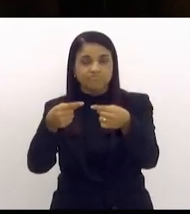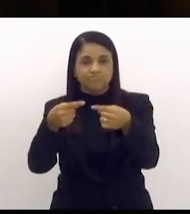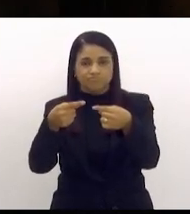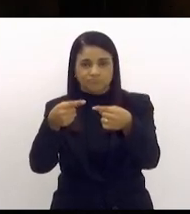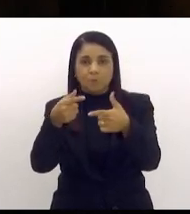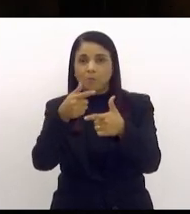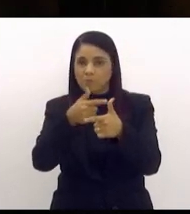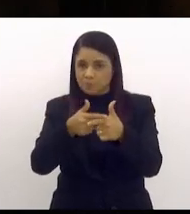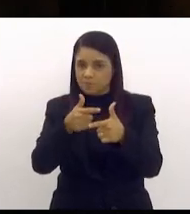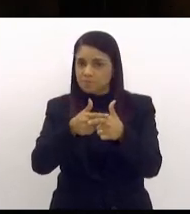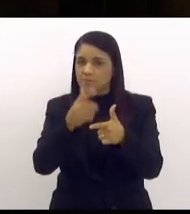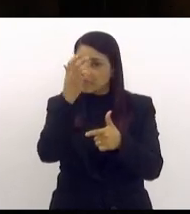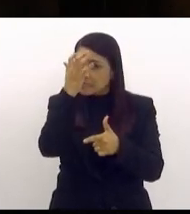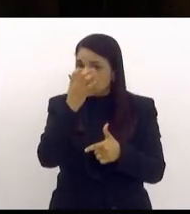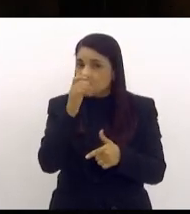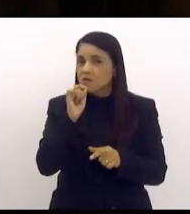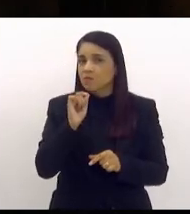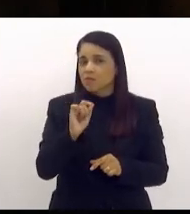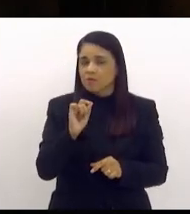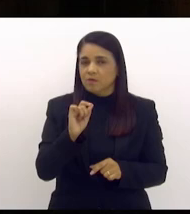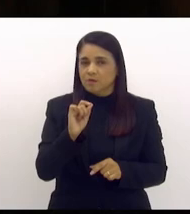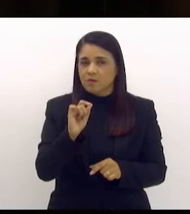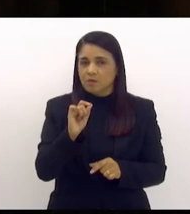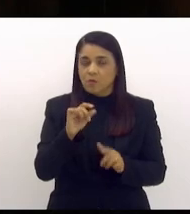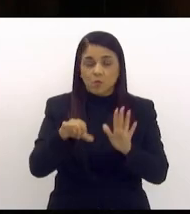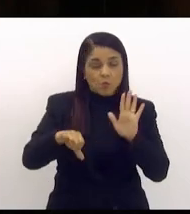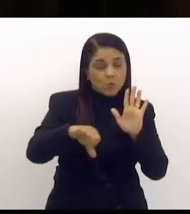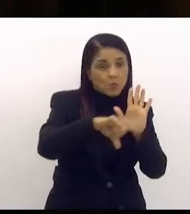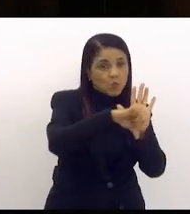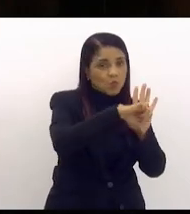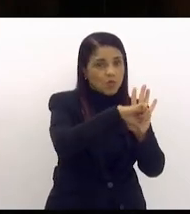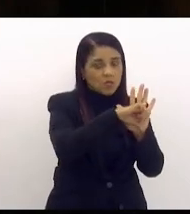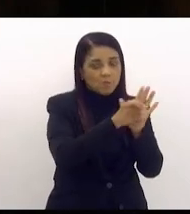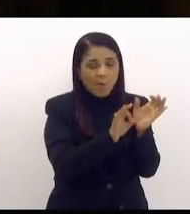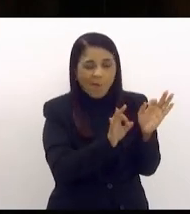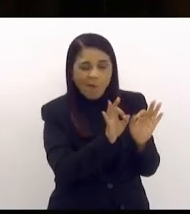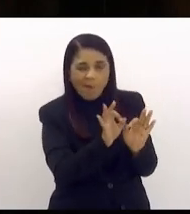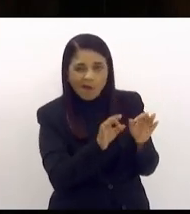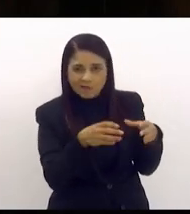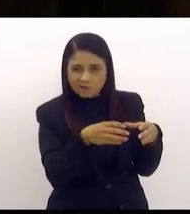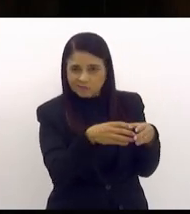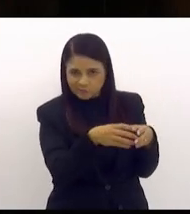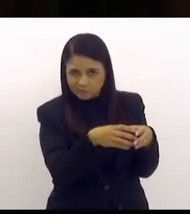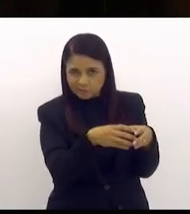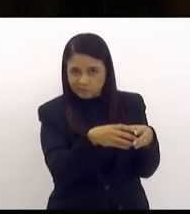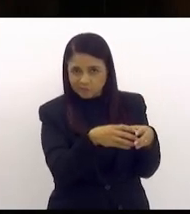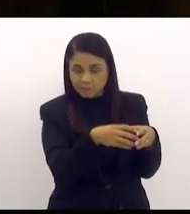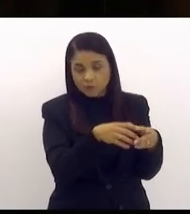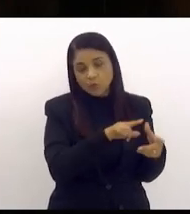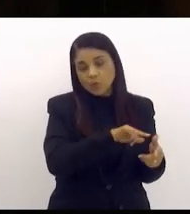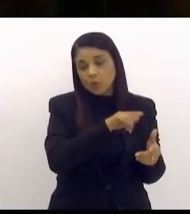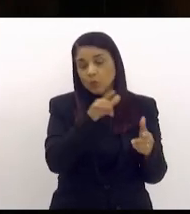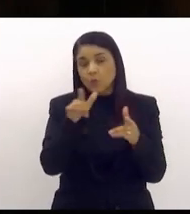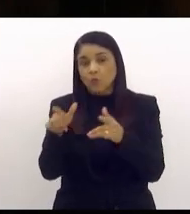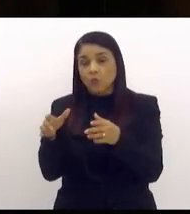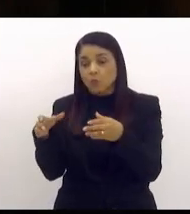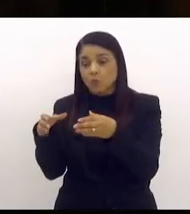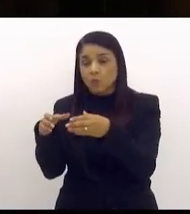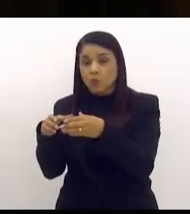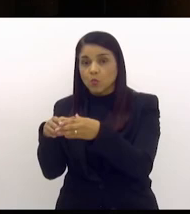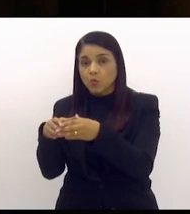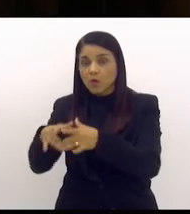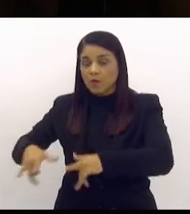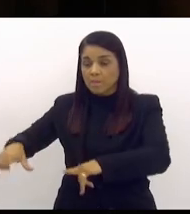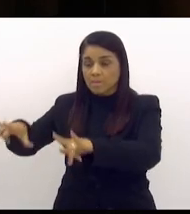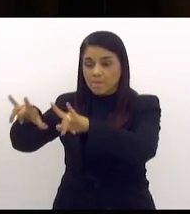que é o lado do crime organizado e o outro lado o grupo